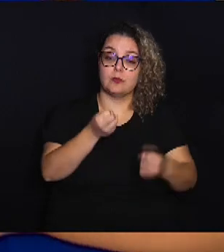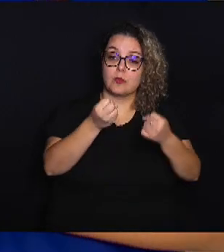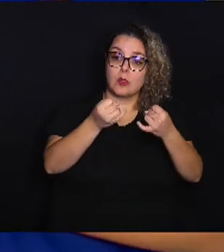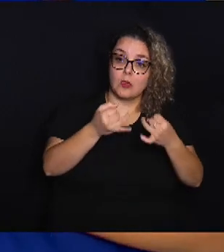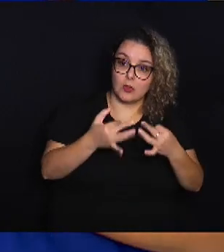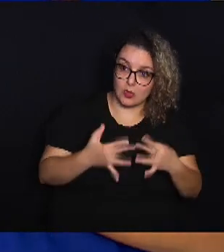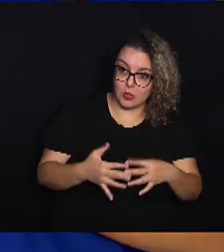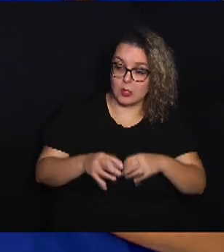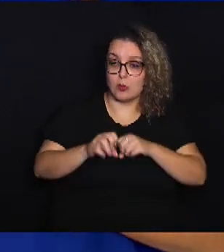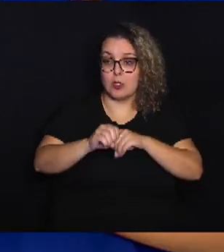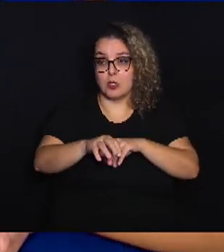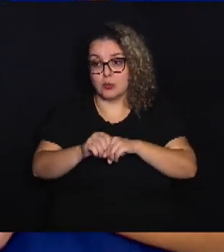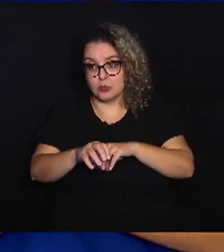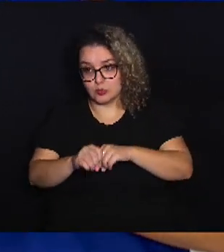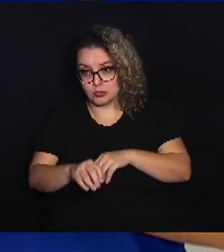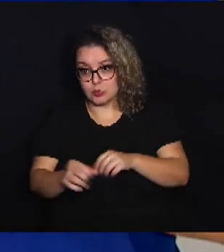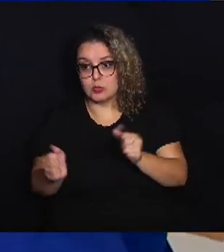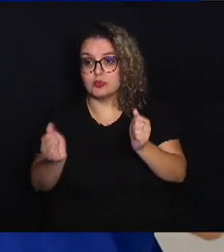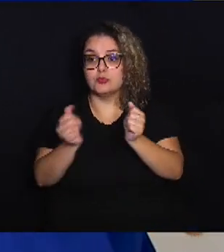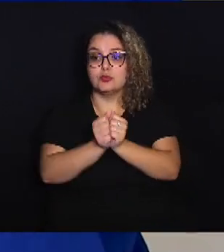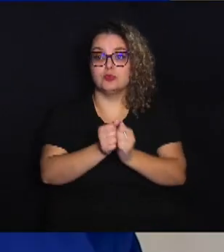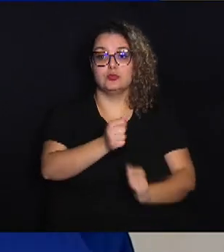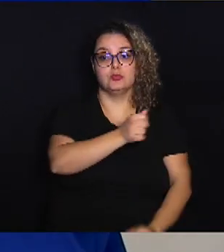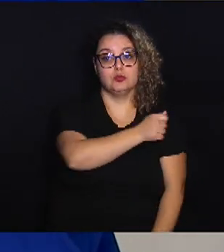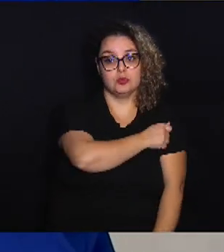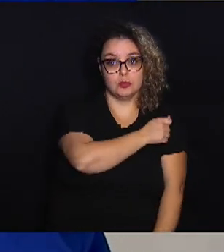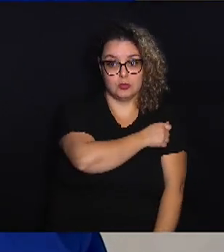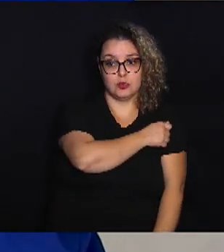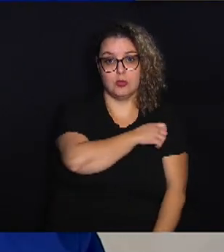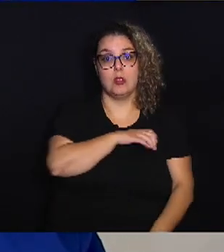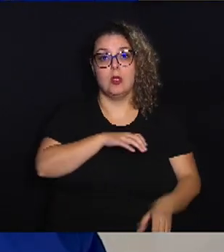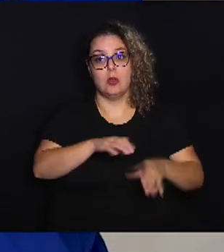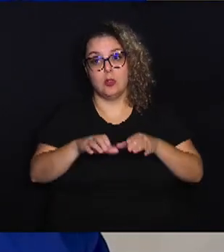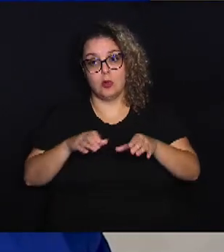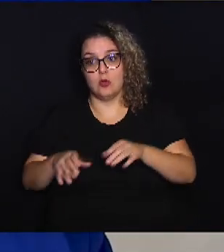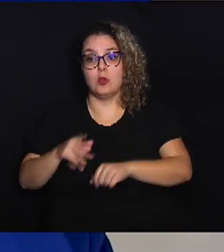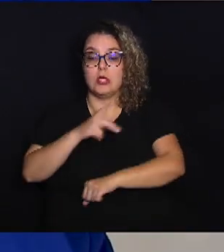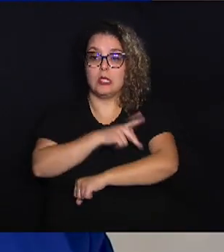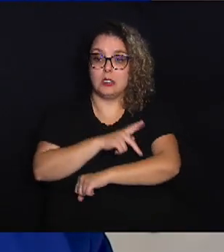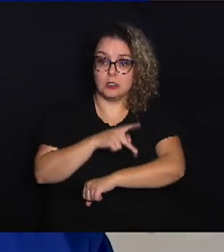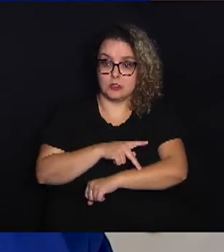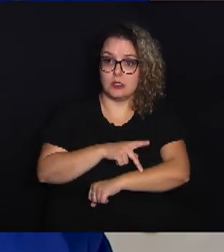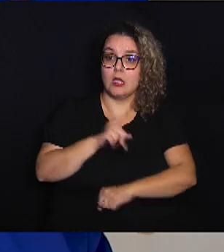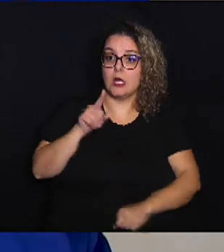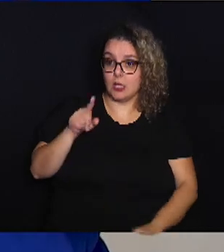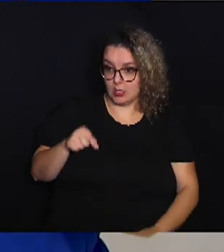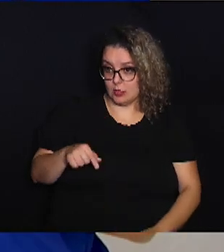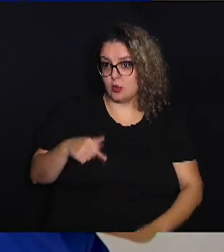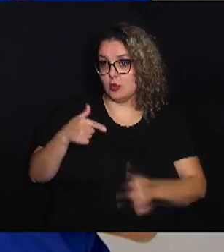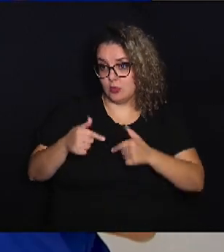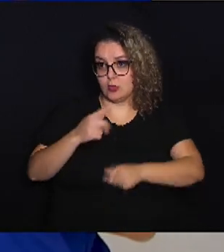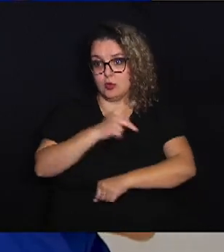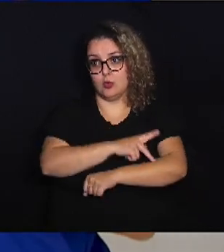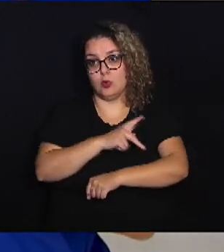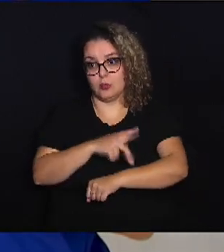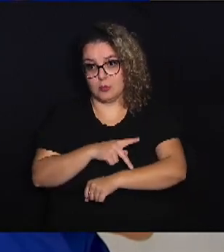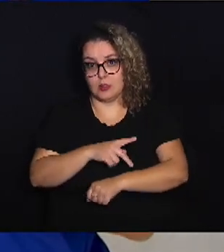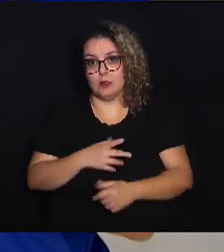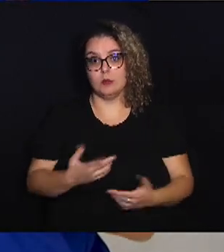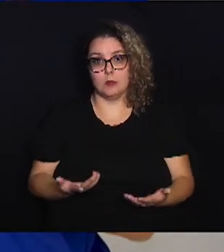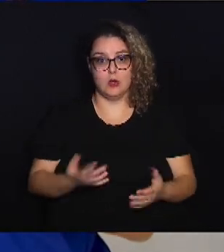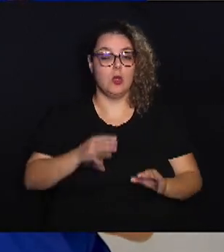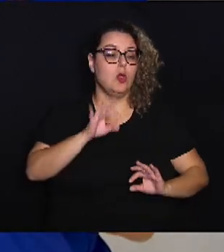educacional junto aos alunos, coordenação pedagógica. Esse é o trabalho do pedagogo. Bom,